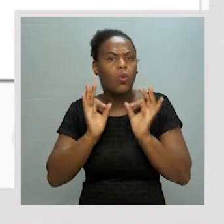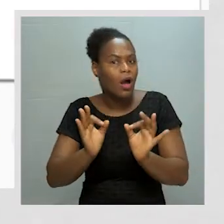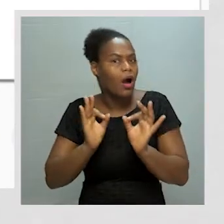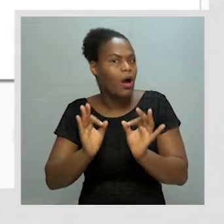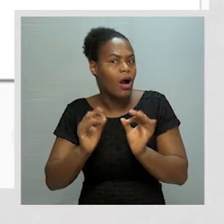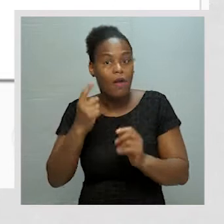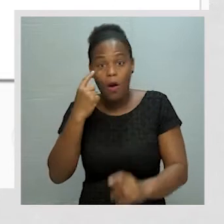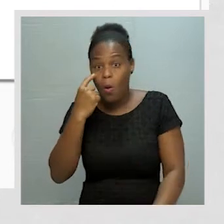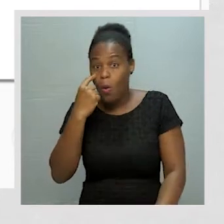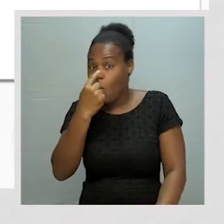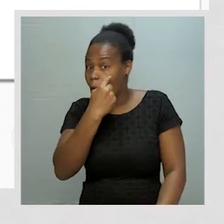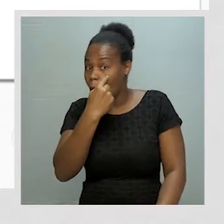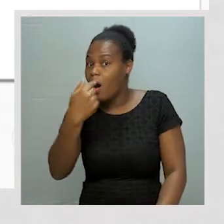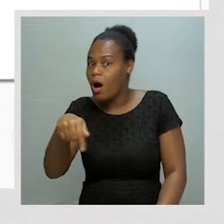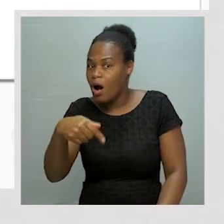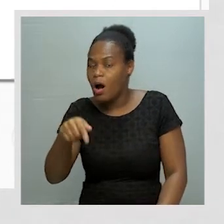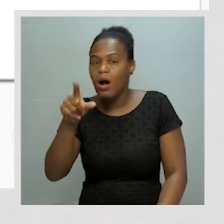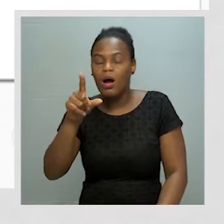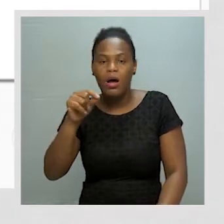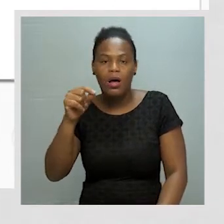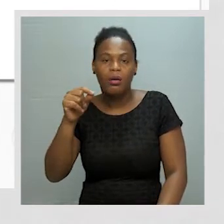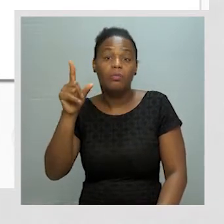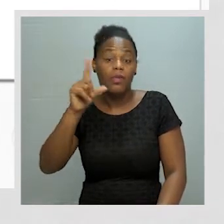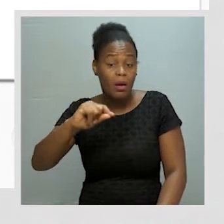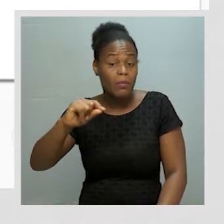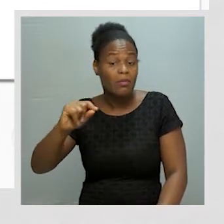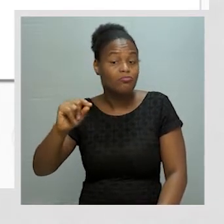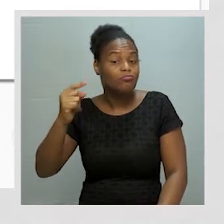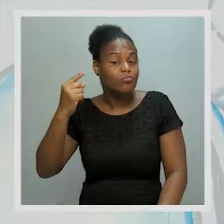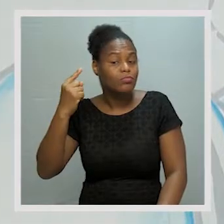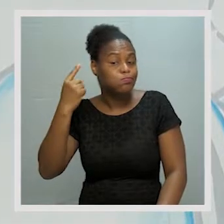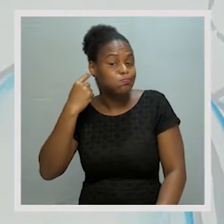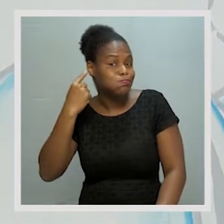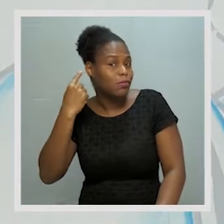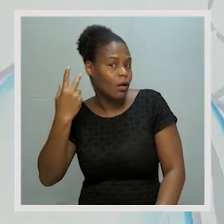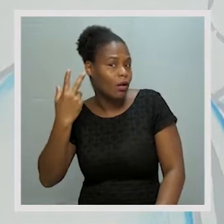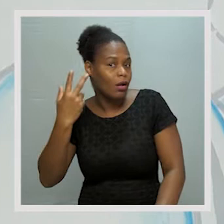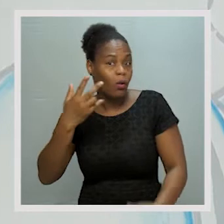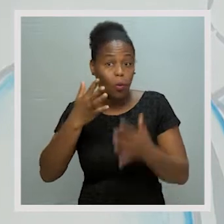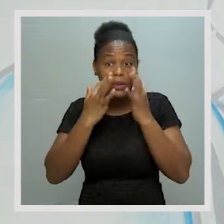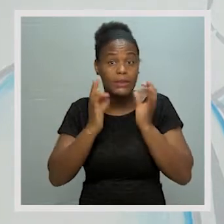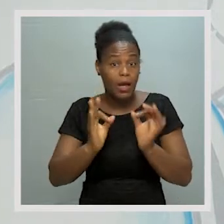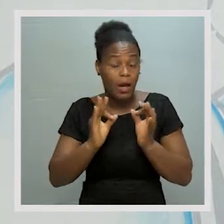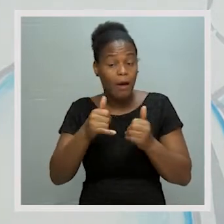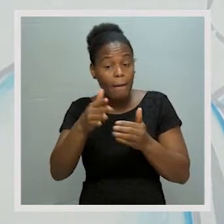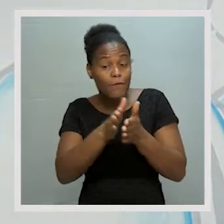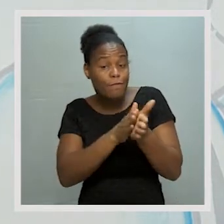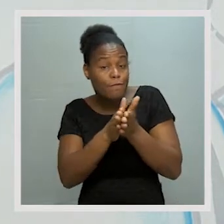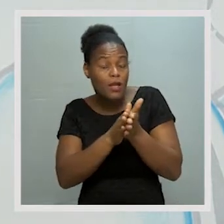a visão e a audição. E também vamos aproveitar para falarmos